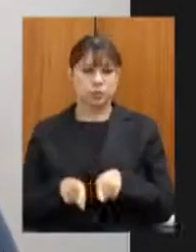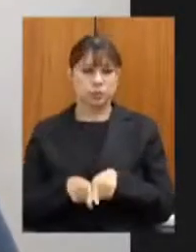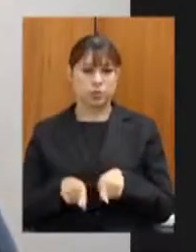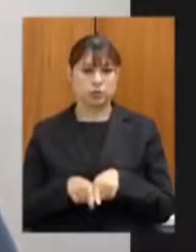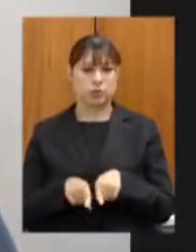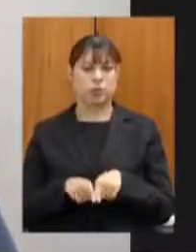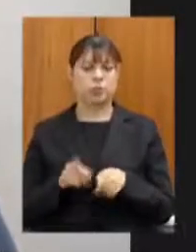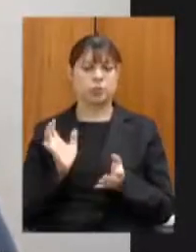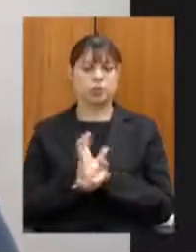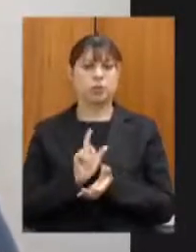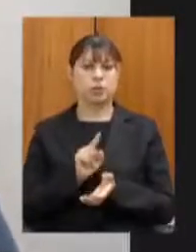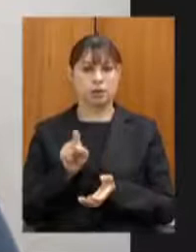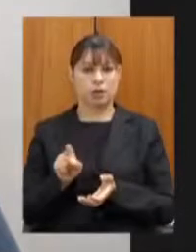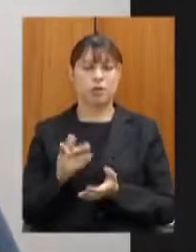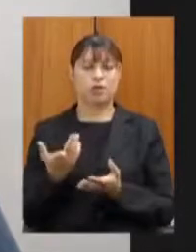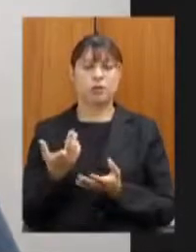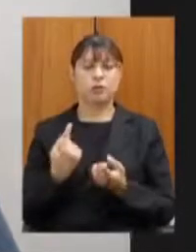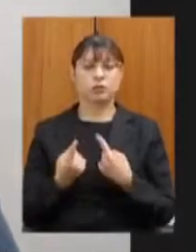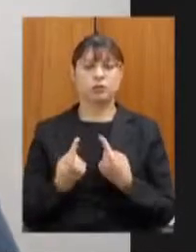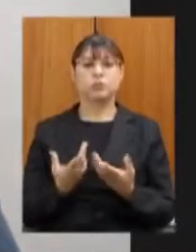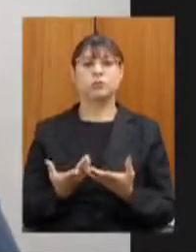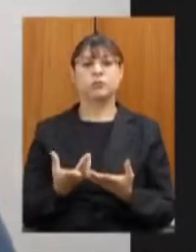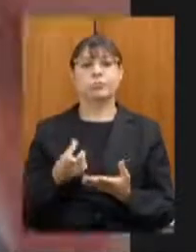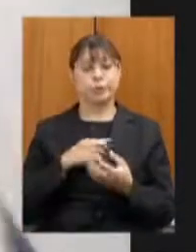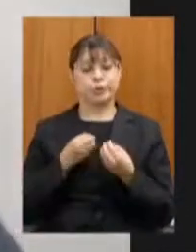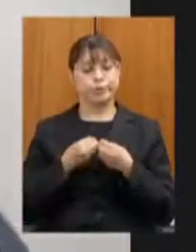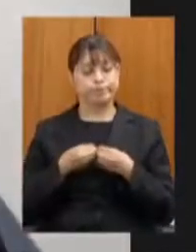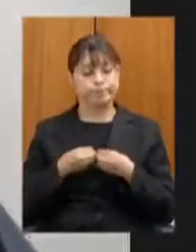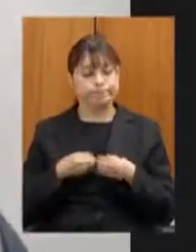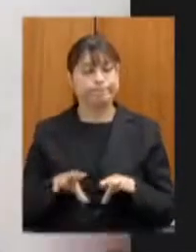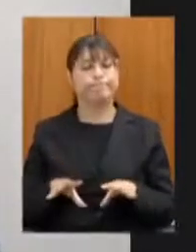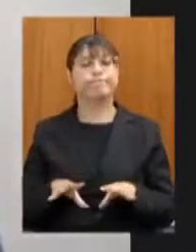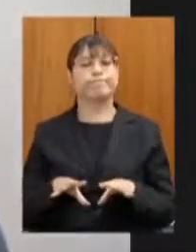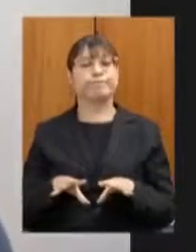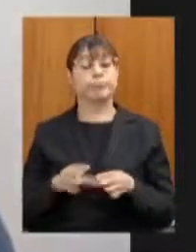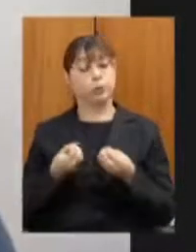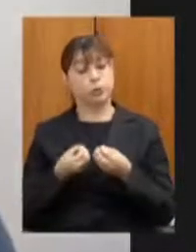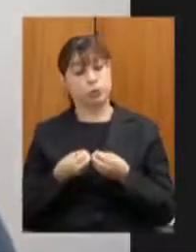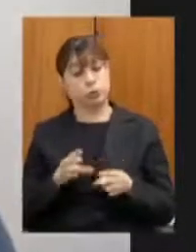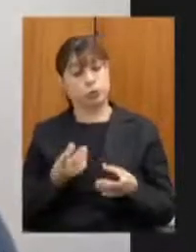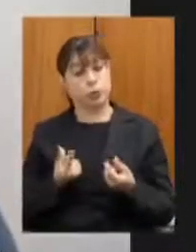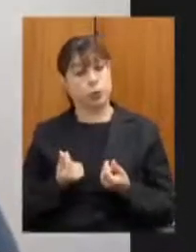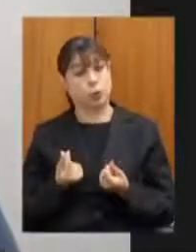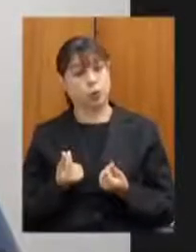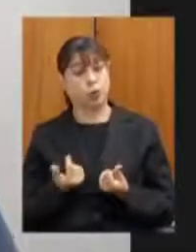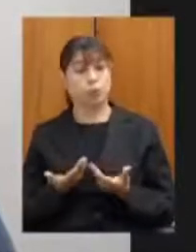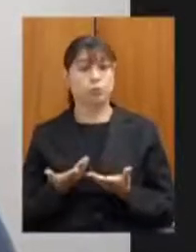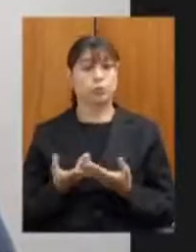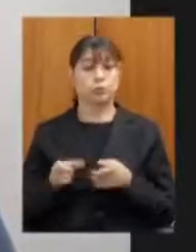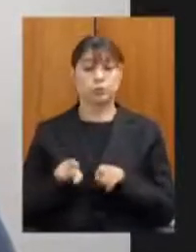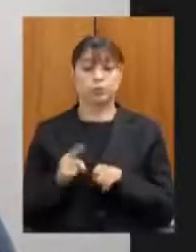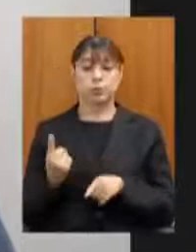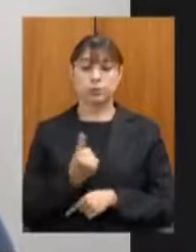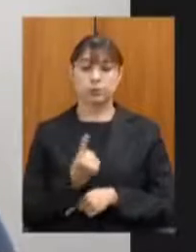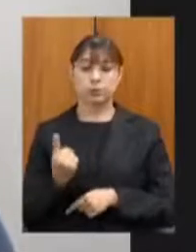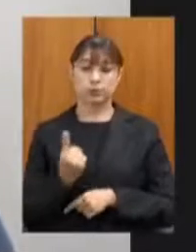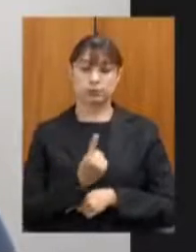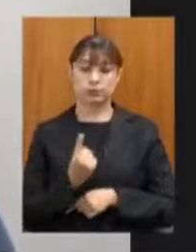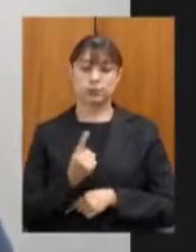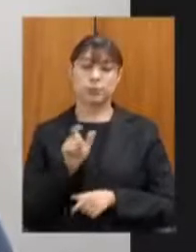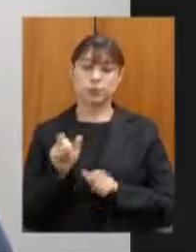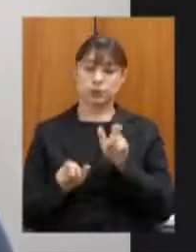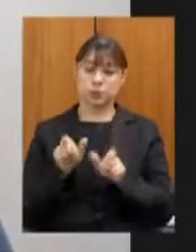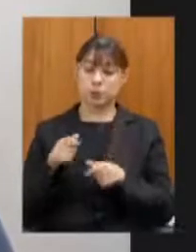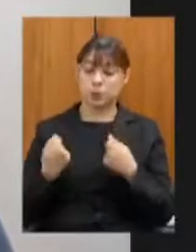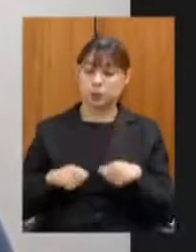estradas traz muitos prejuízos prejuízos econômicos o deslocamento de pessoas